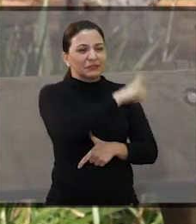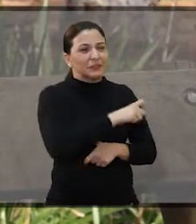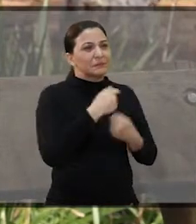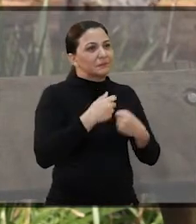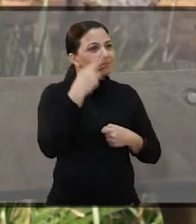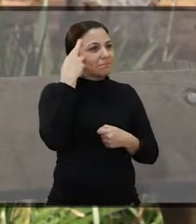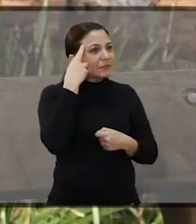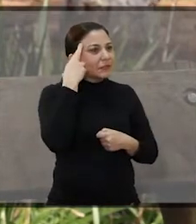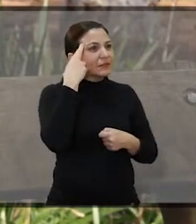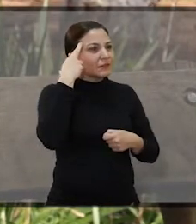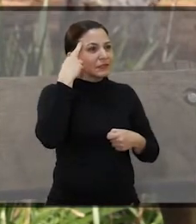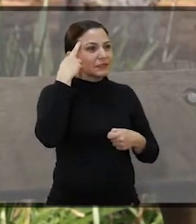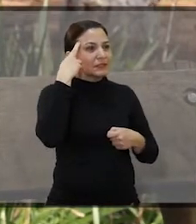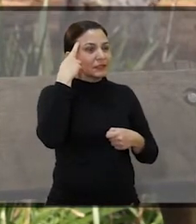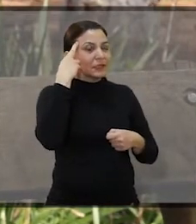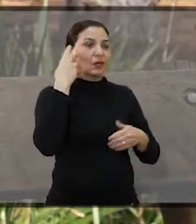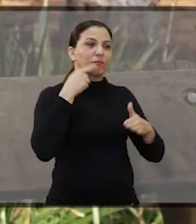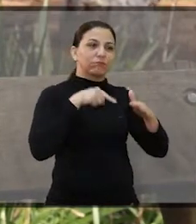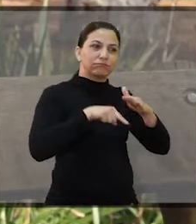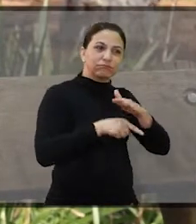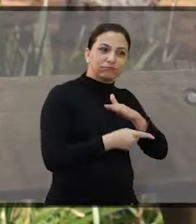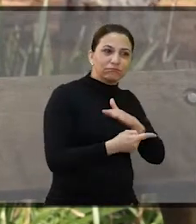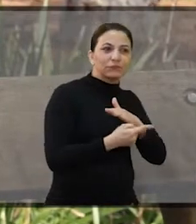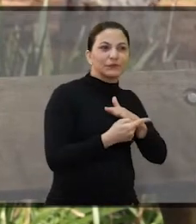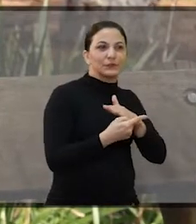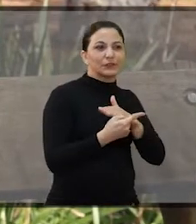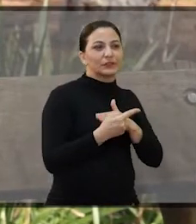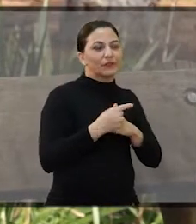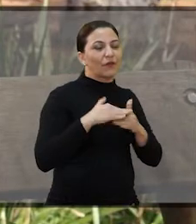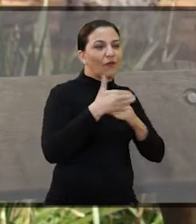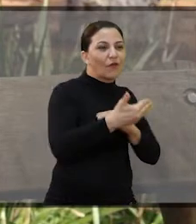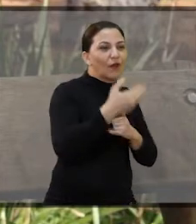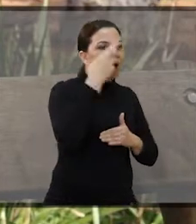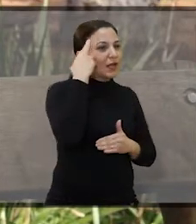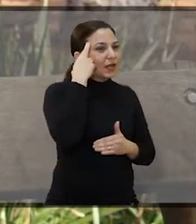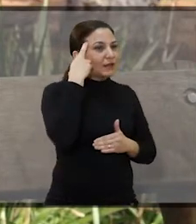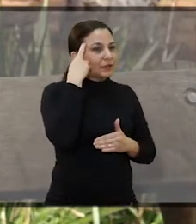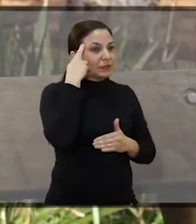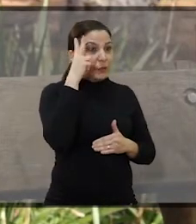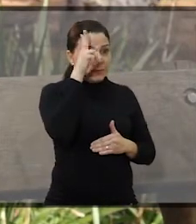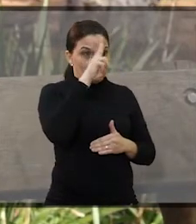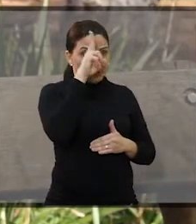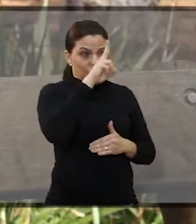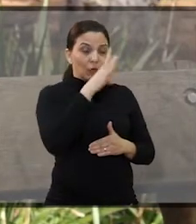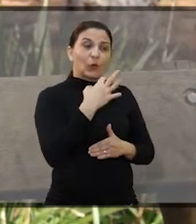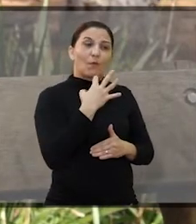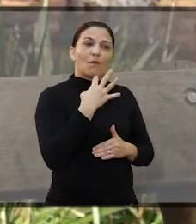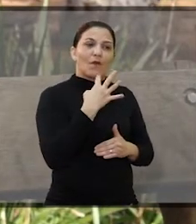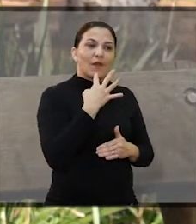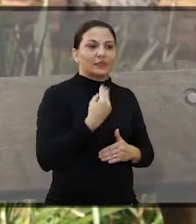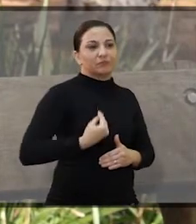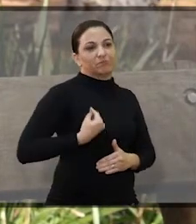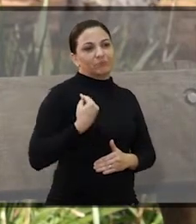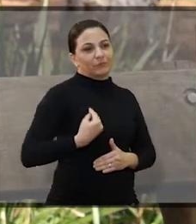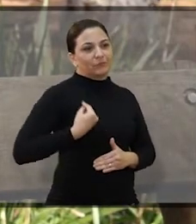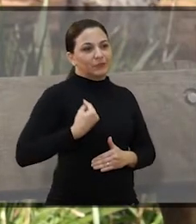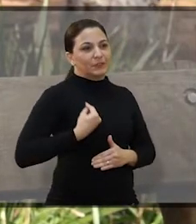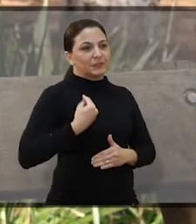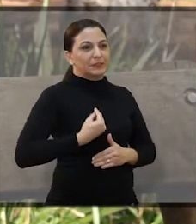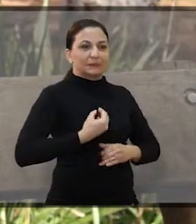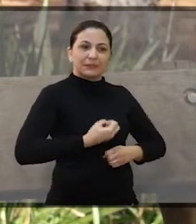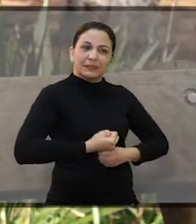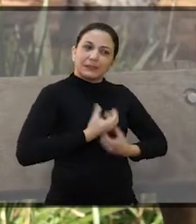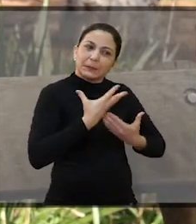levam a gente à reflexão assim, sem dúvida. A gente sai daqui refletindo, tanto pelo que a gente escuta, quanto pelo que a gente